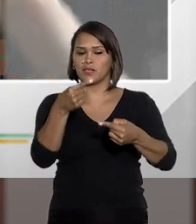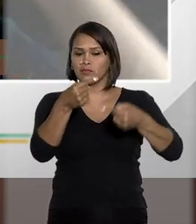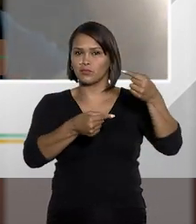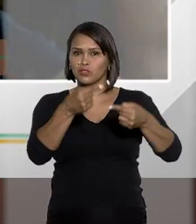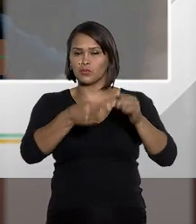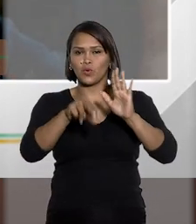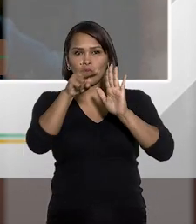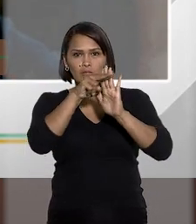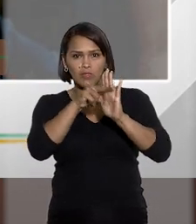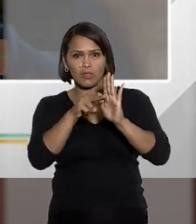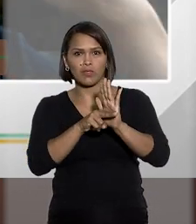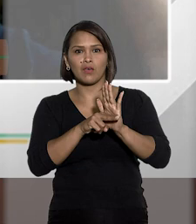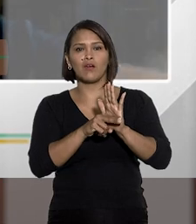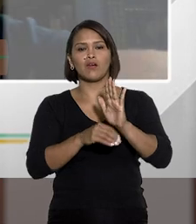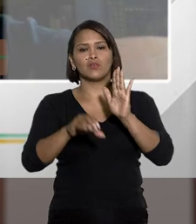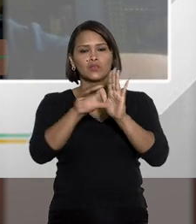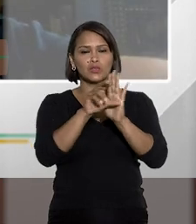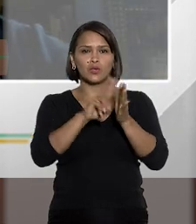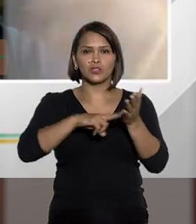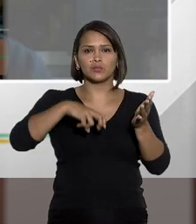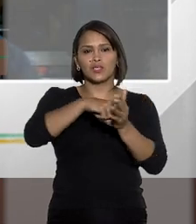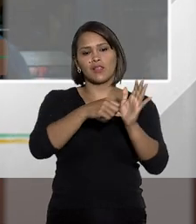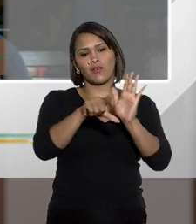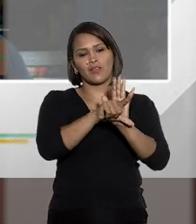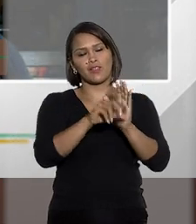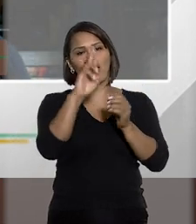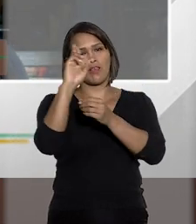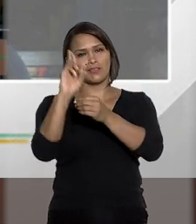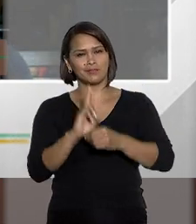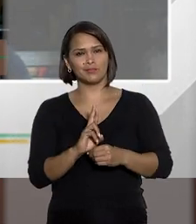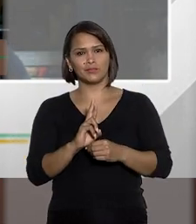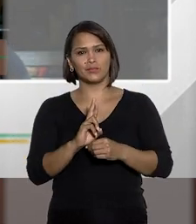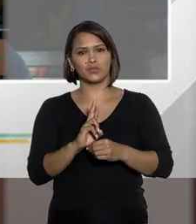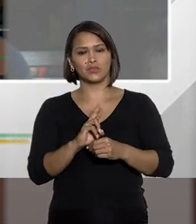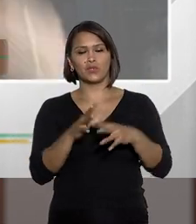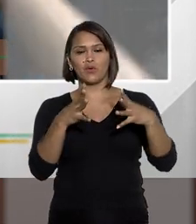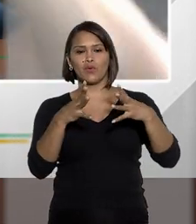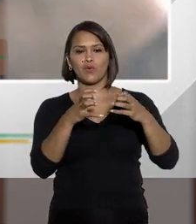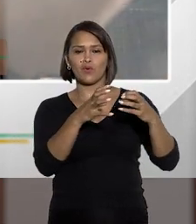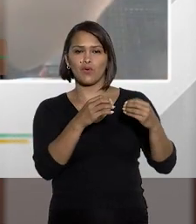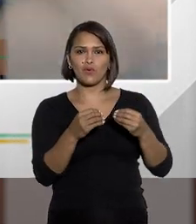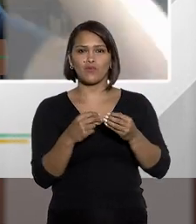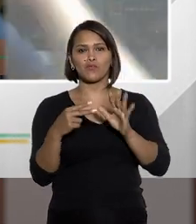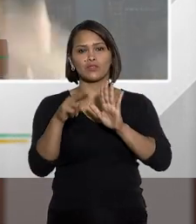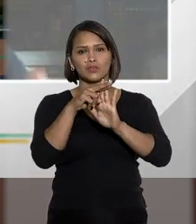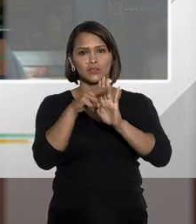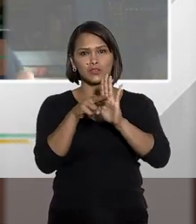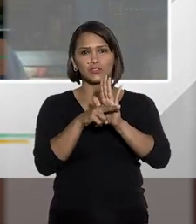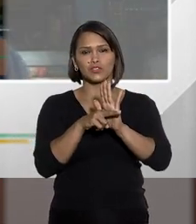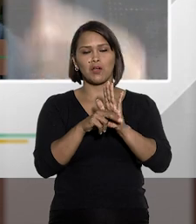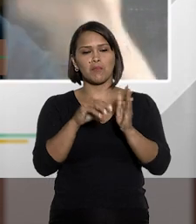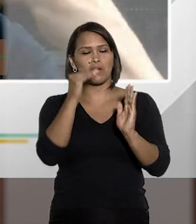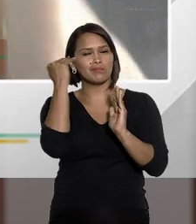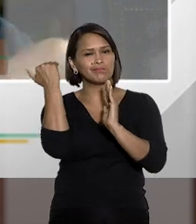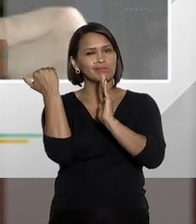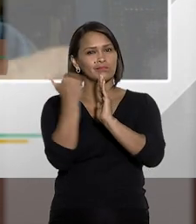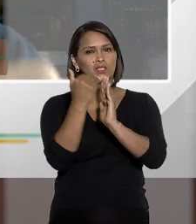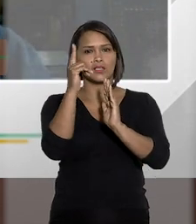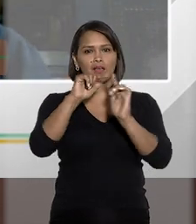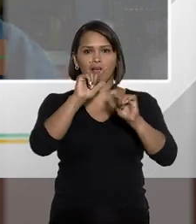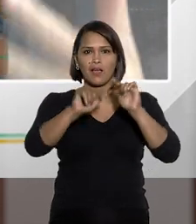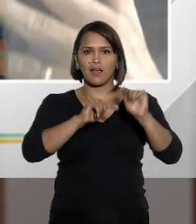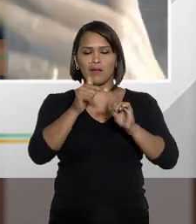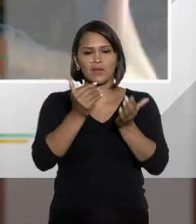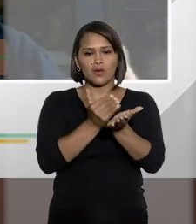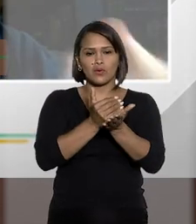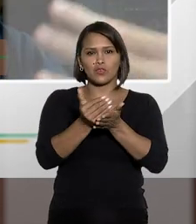disputando normas no código penal e na lei de abuso de autoridade, o conflito aparente de normas me obriga a